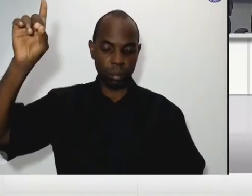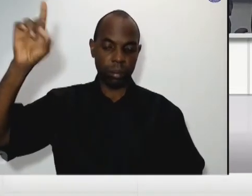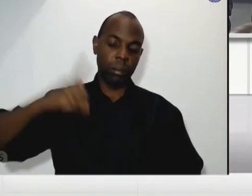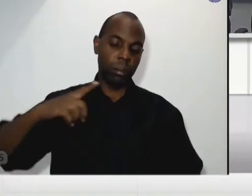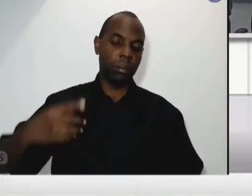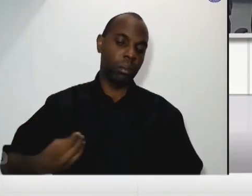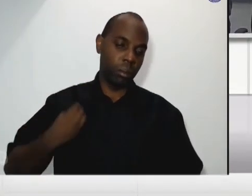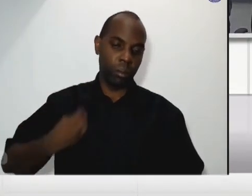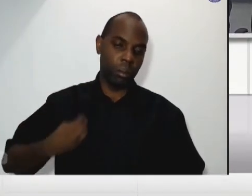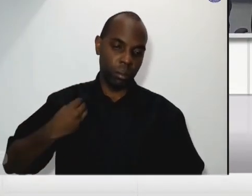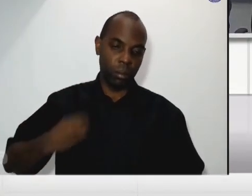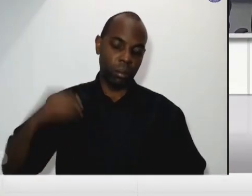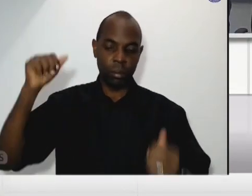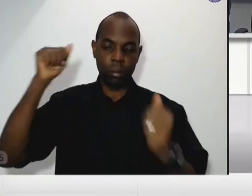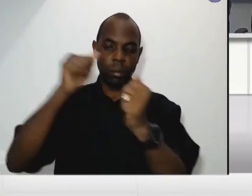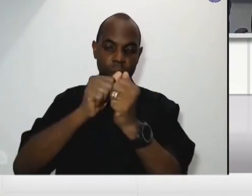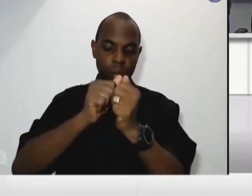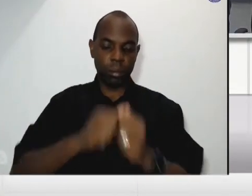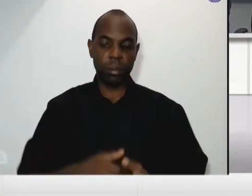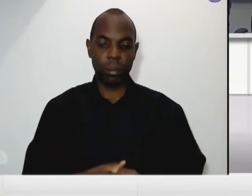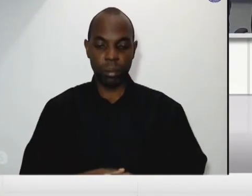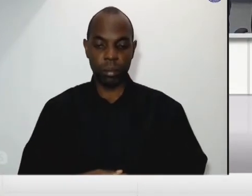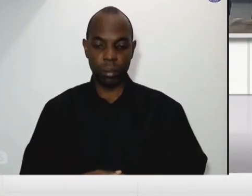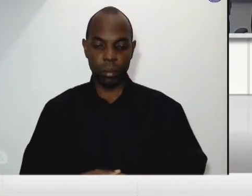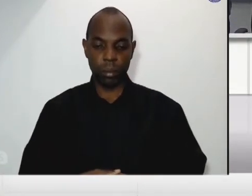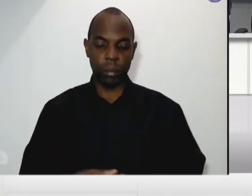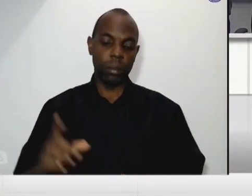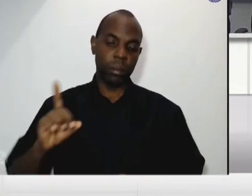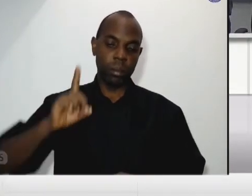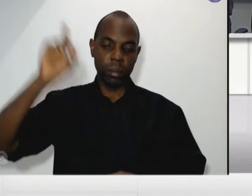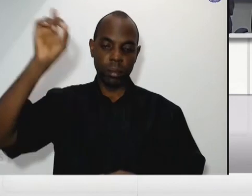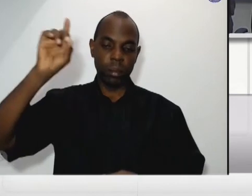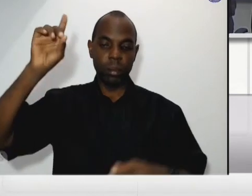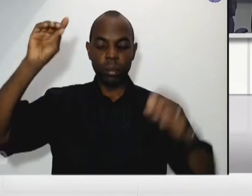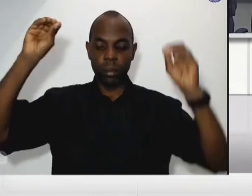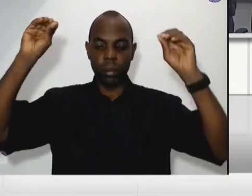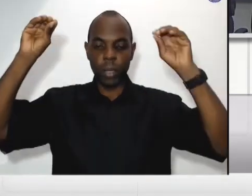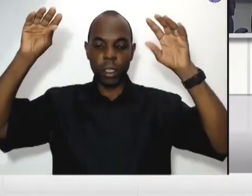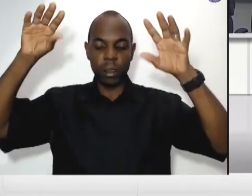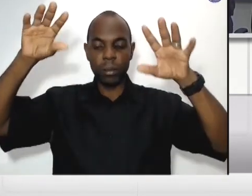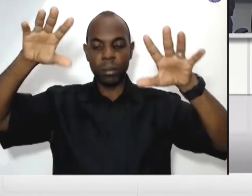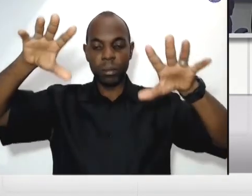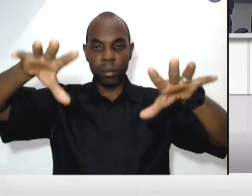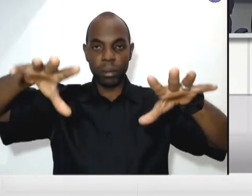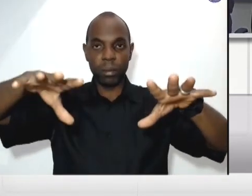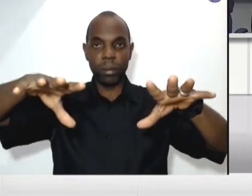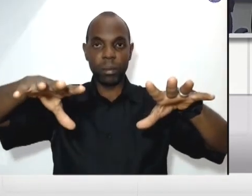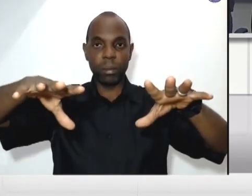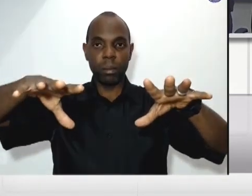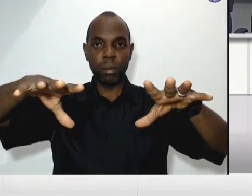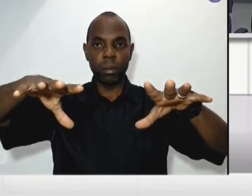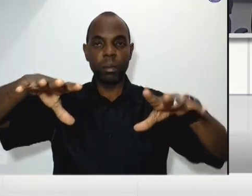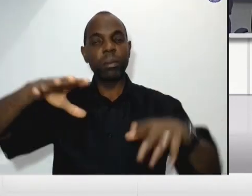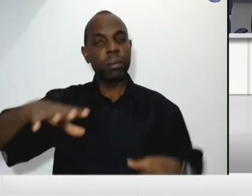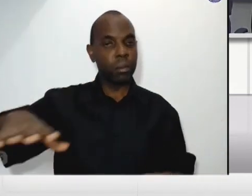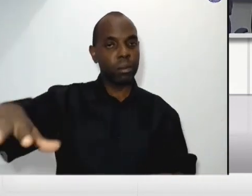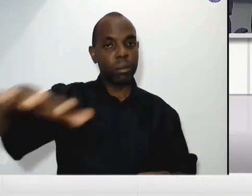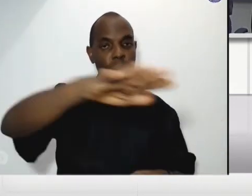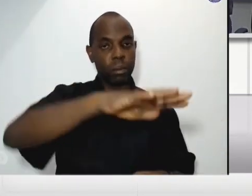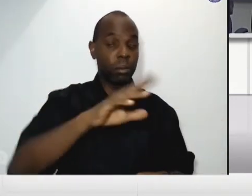que o senhor nos abençoe na atitude de ver de cuidar